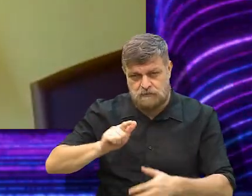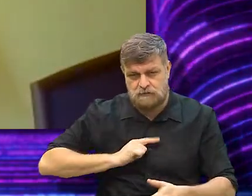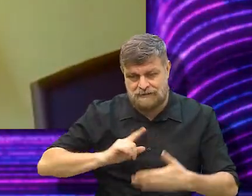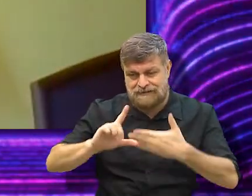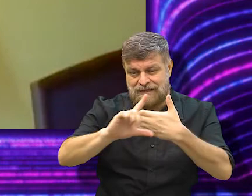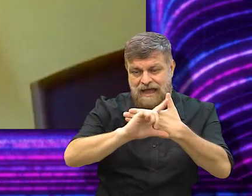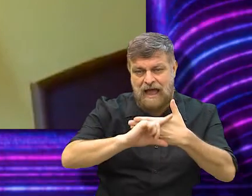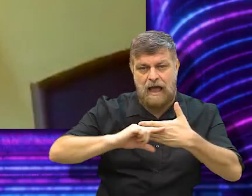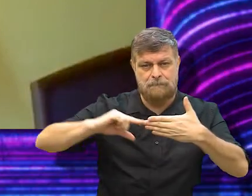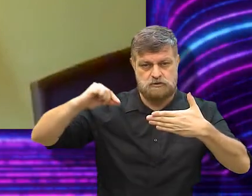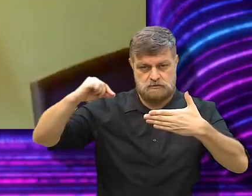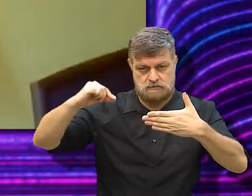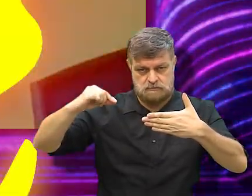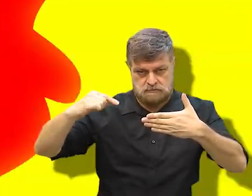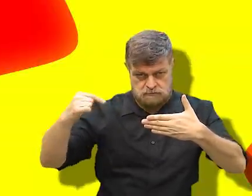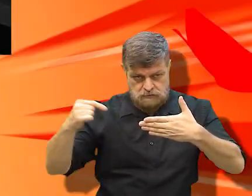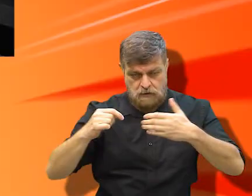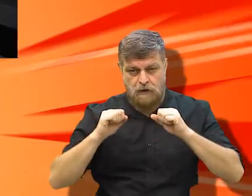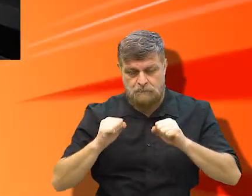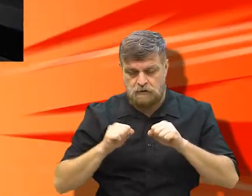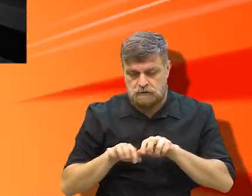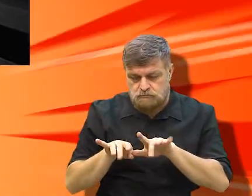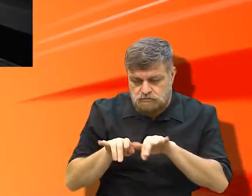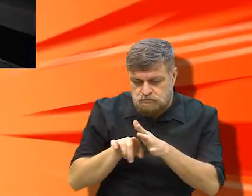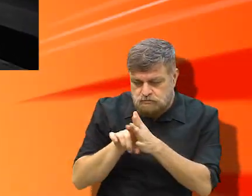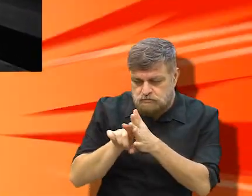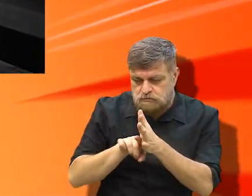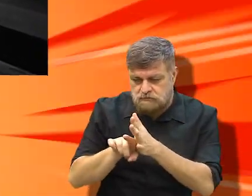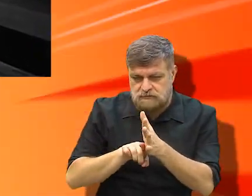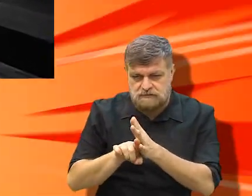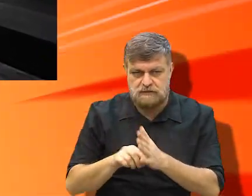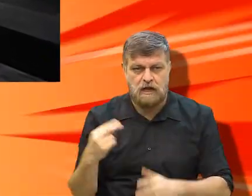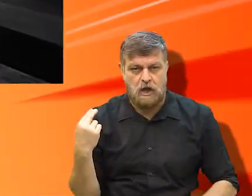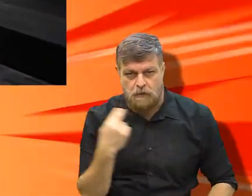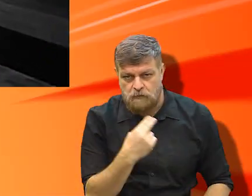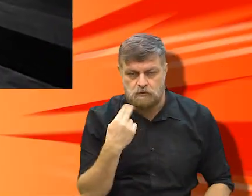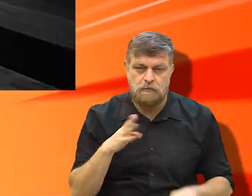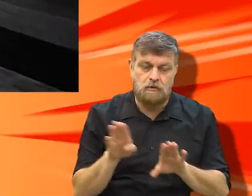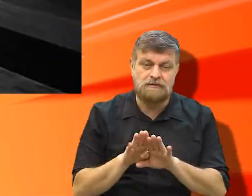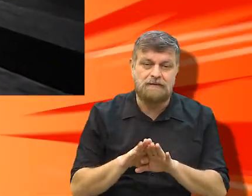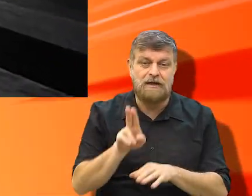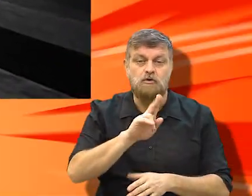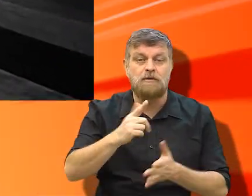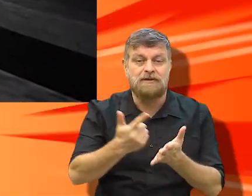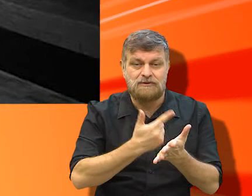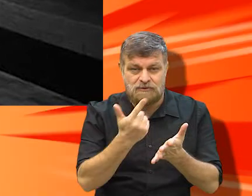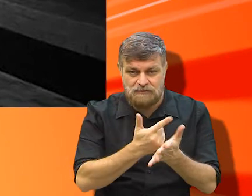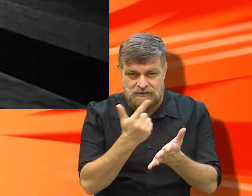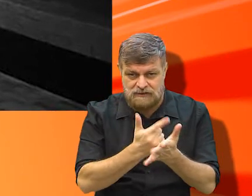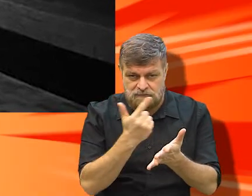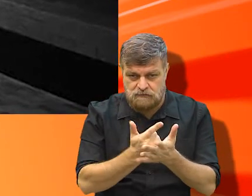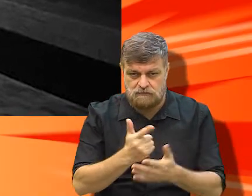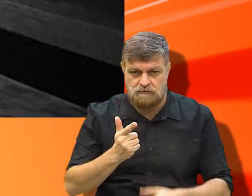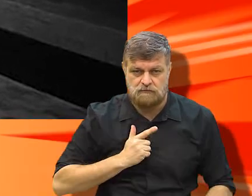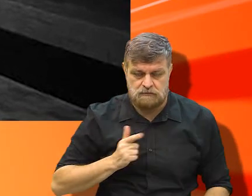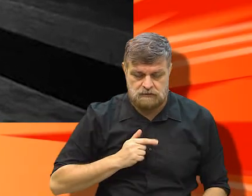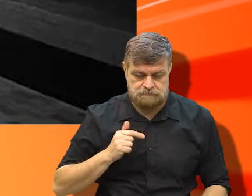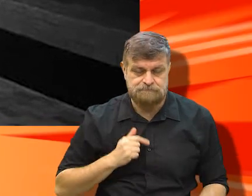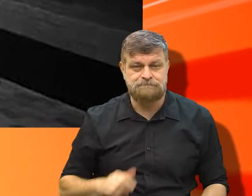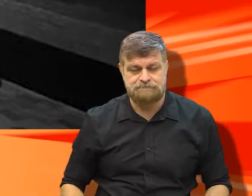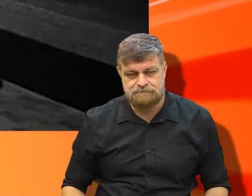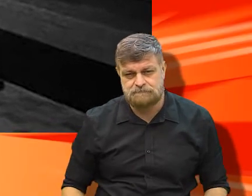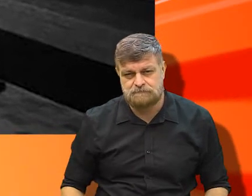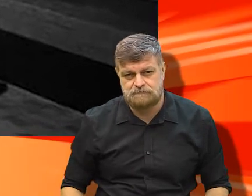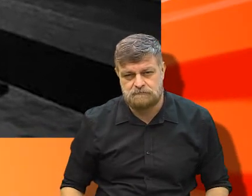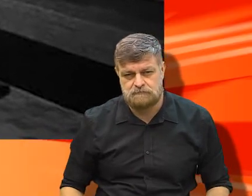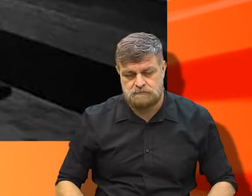disponíveis na Amazon. Então assim, é só colocar ou coloca pelo meu nome, Anne Sebecker, ou pelo nome do livro que vocês acham. Tem e-book, tem o